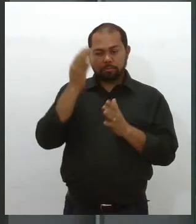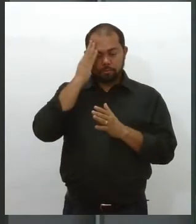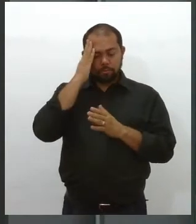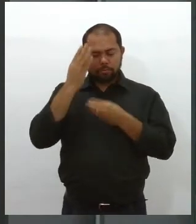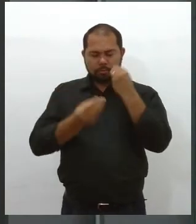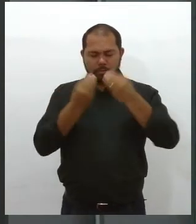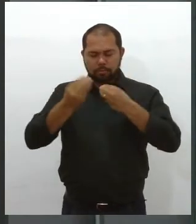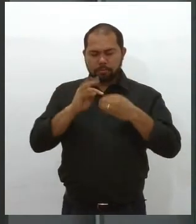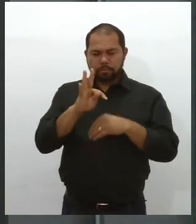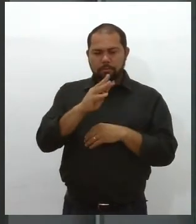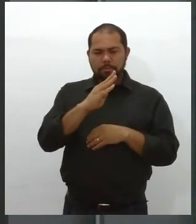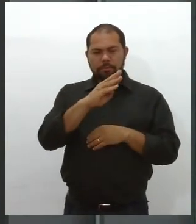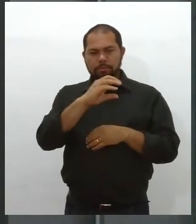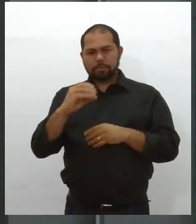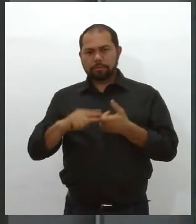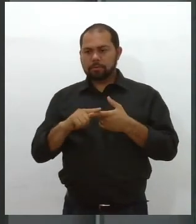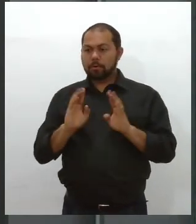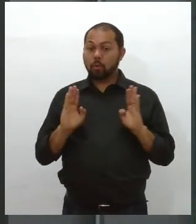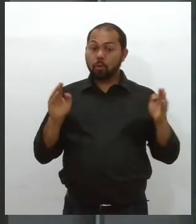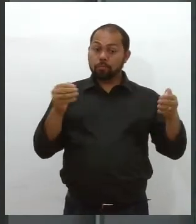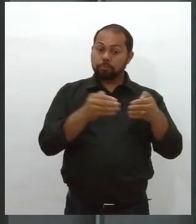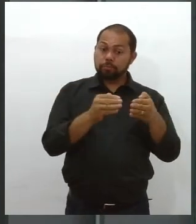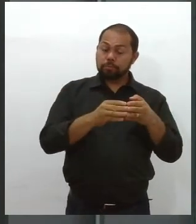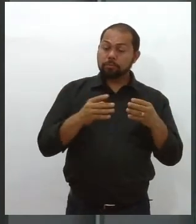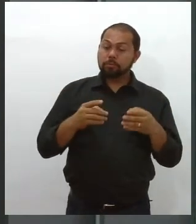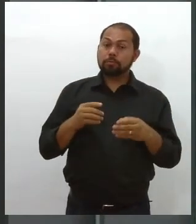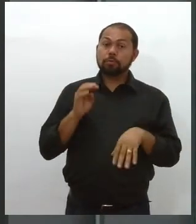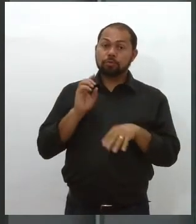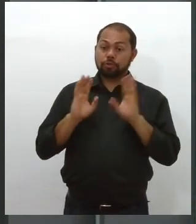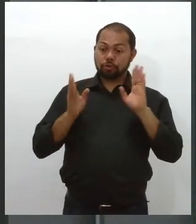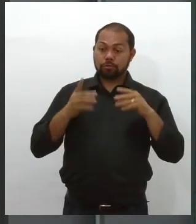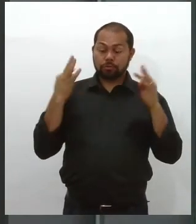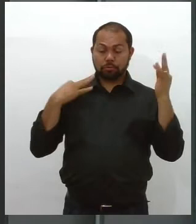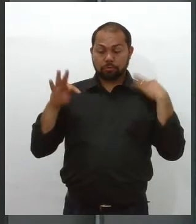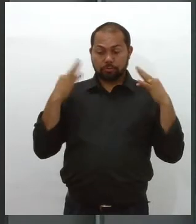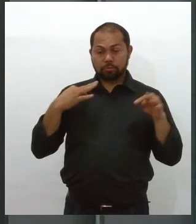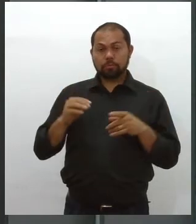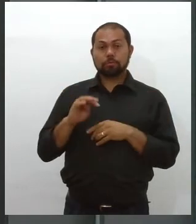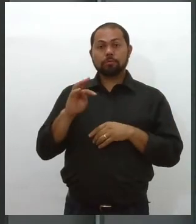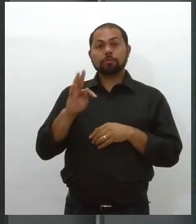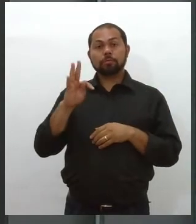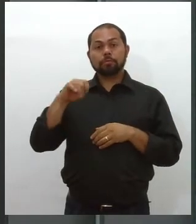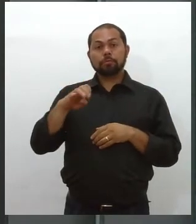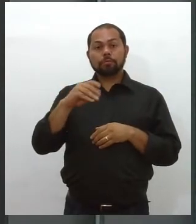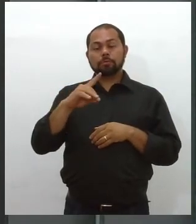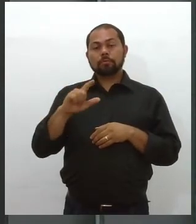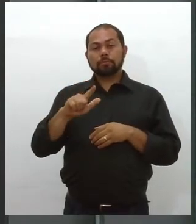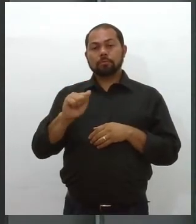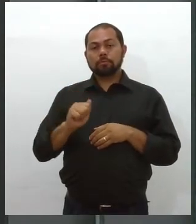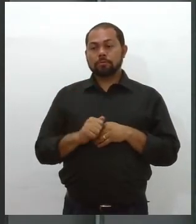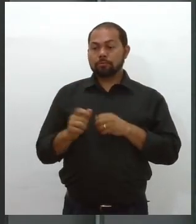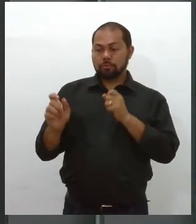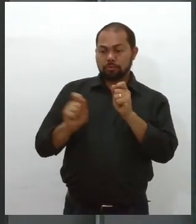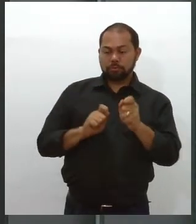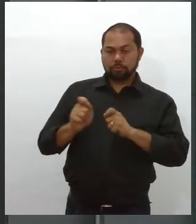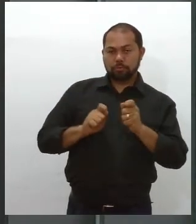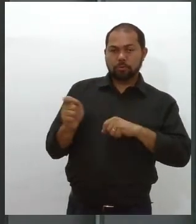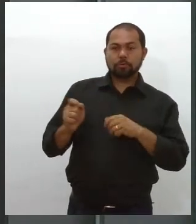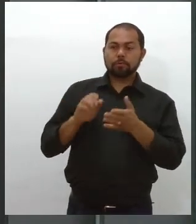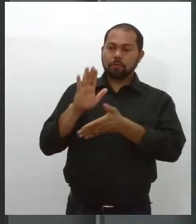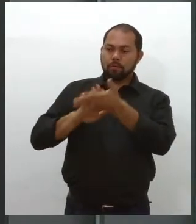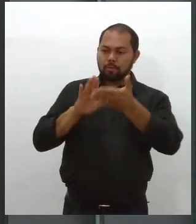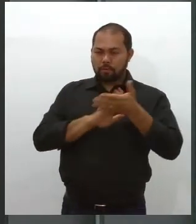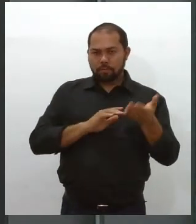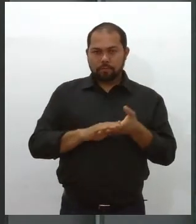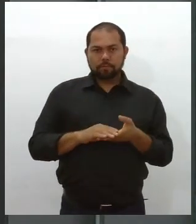é composto por turismólogo, tecnólogo em gestão de turismo, coordenador de agência de viagem, jornalista de turismo,